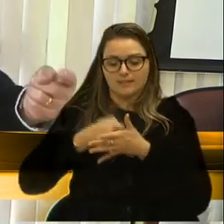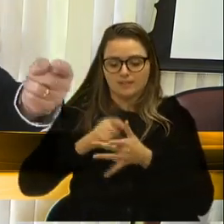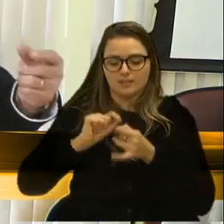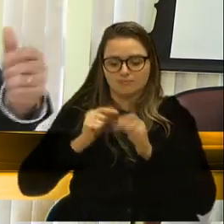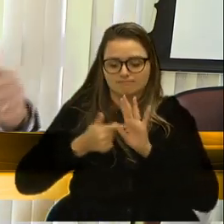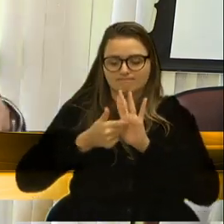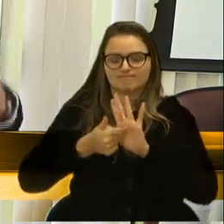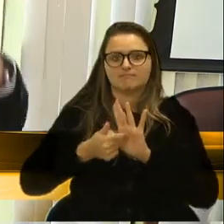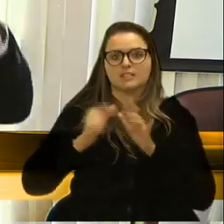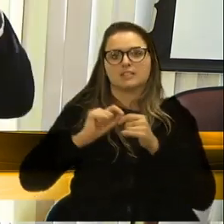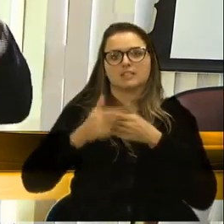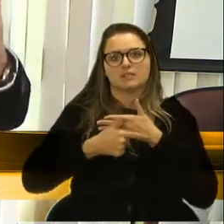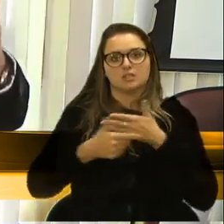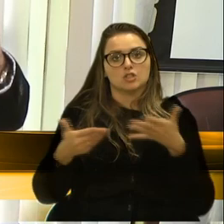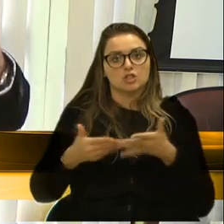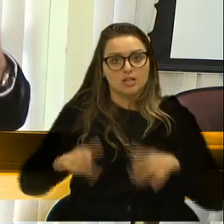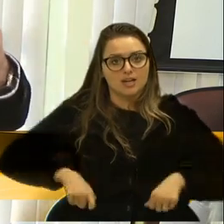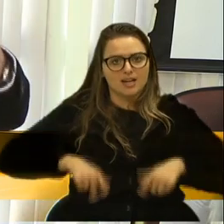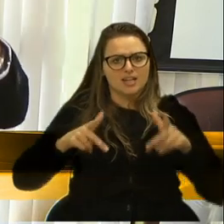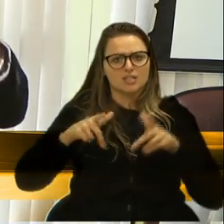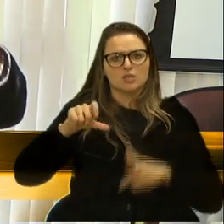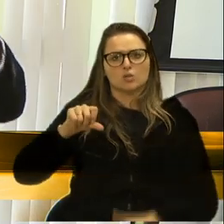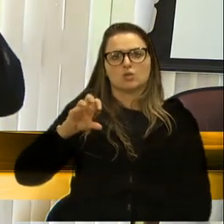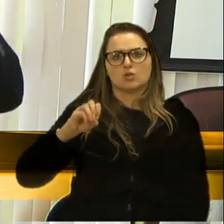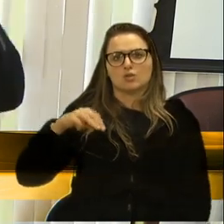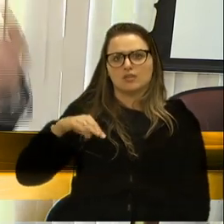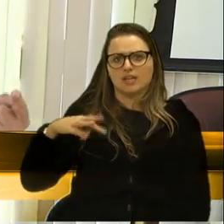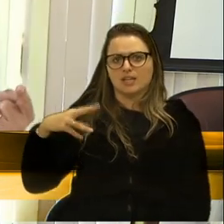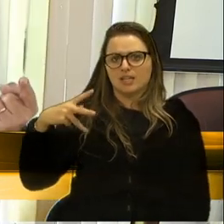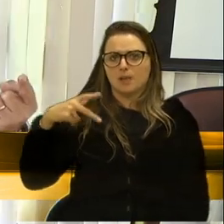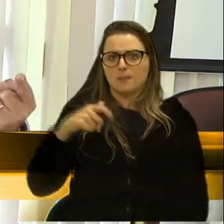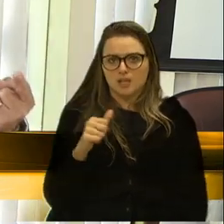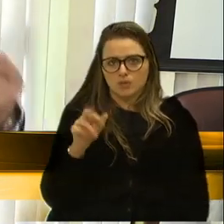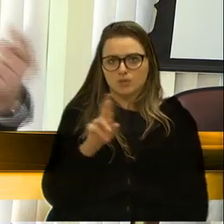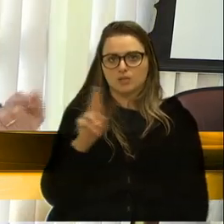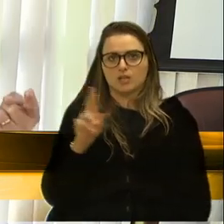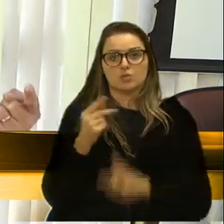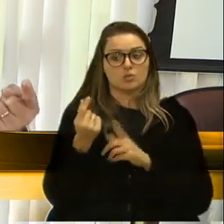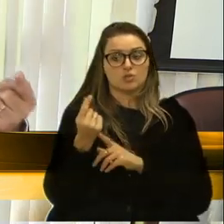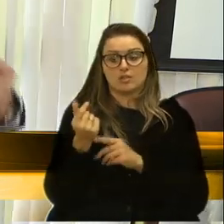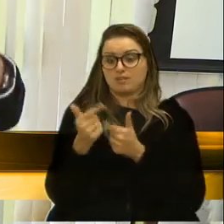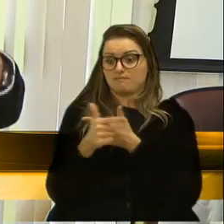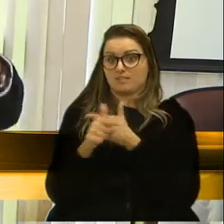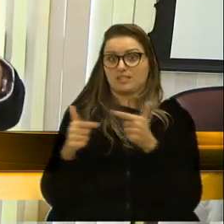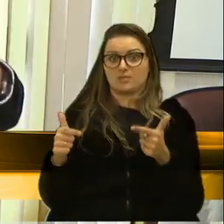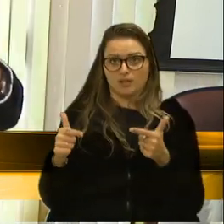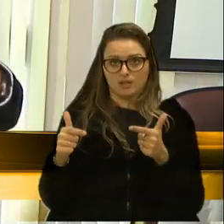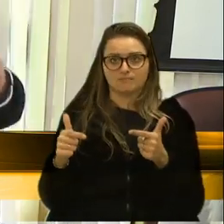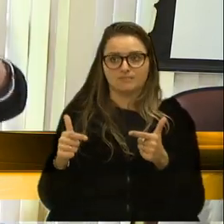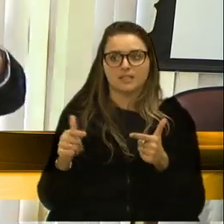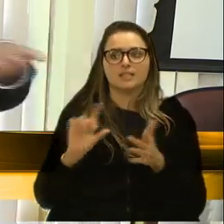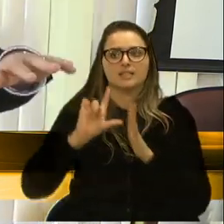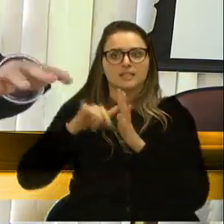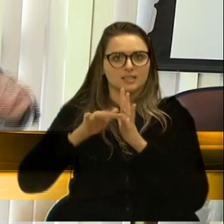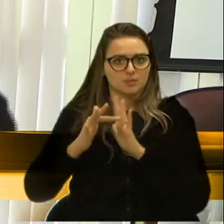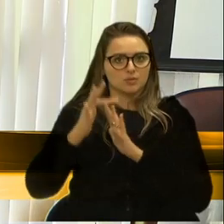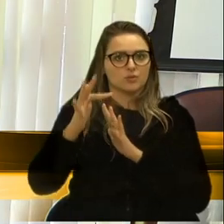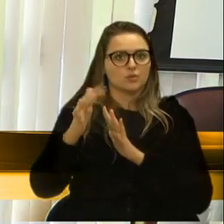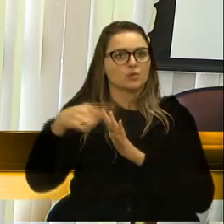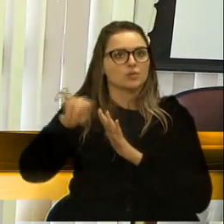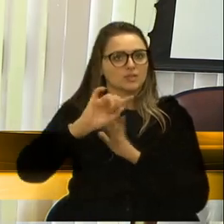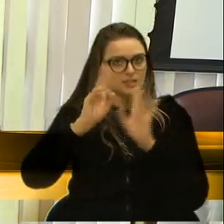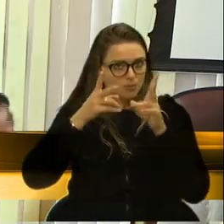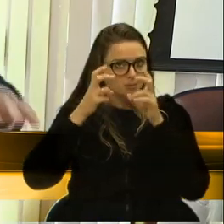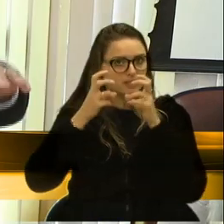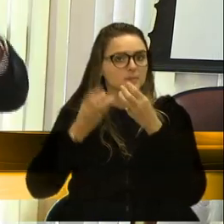o máximo. Já gastamos 90 milhões a mais de dinheiro que não tem. Não tem. E logo ali na frente, vocês vão ver